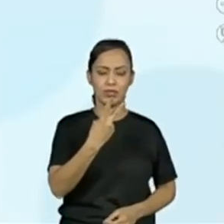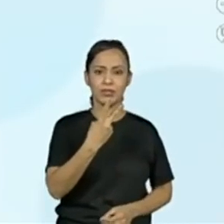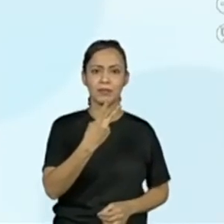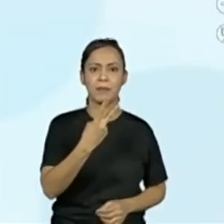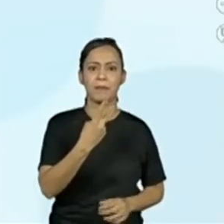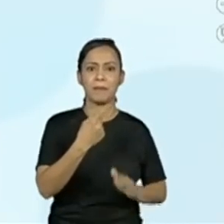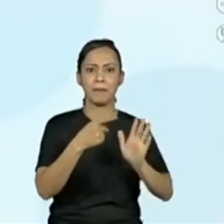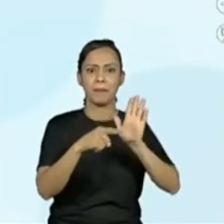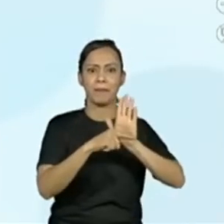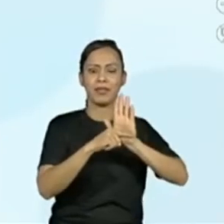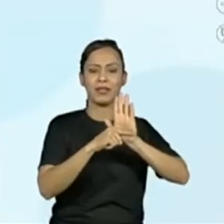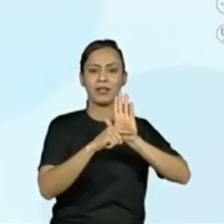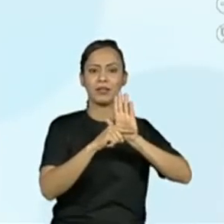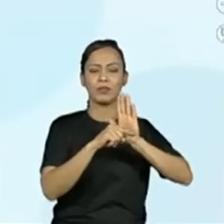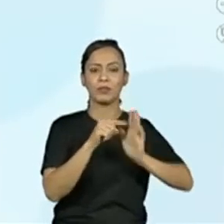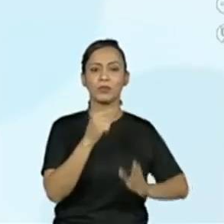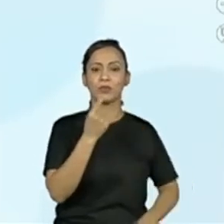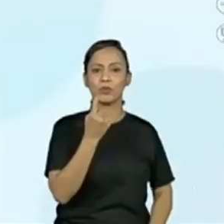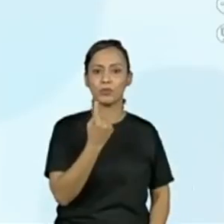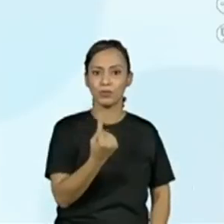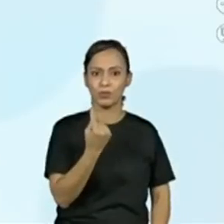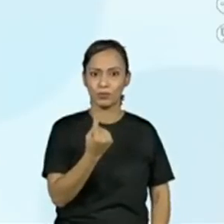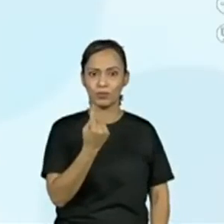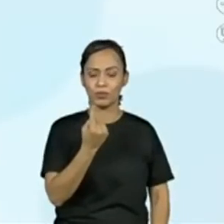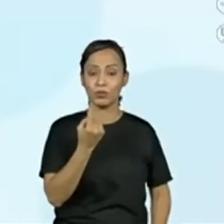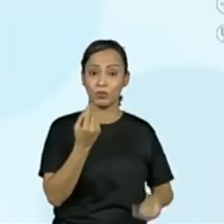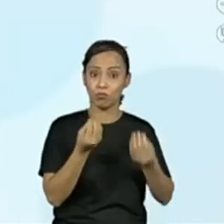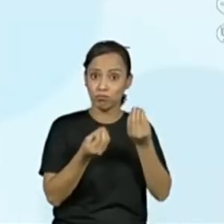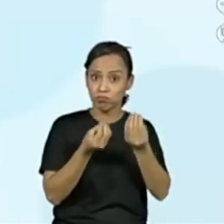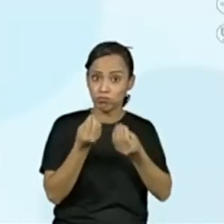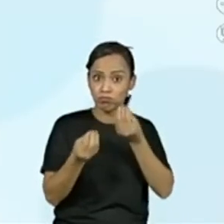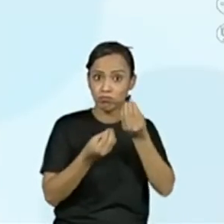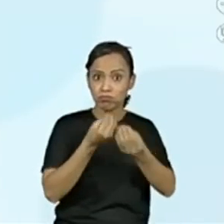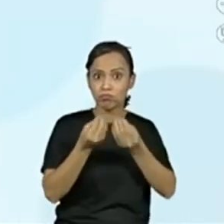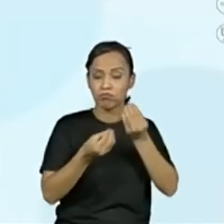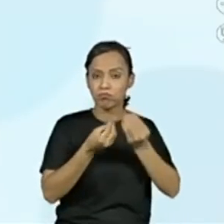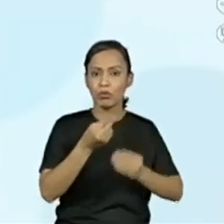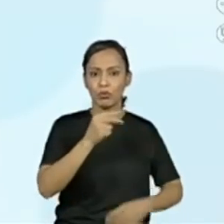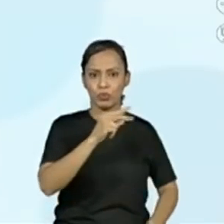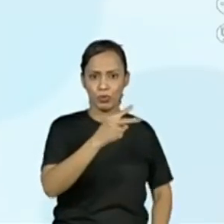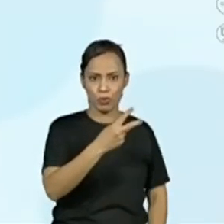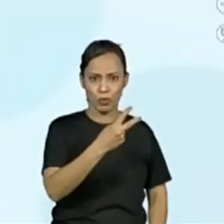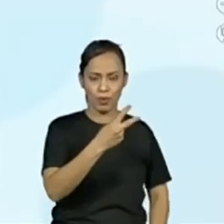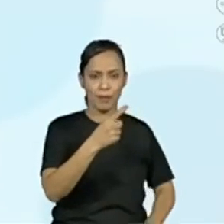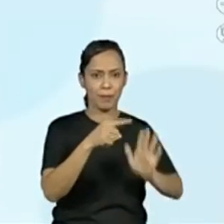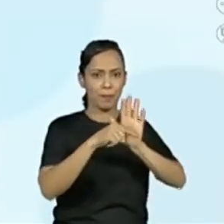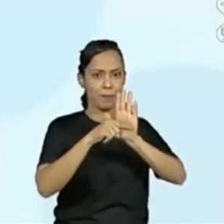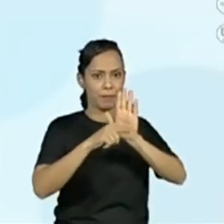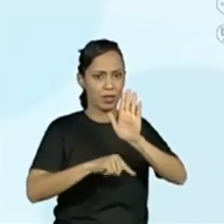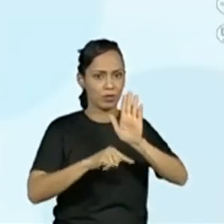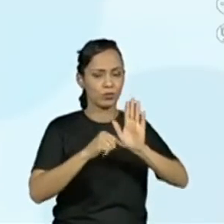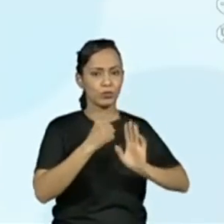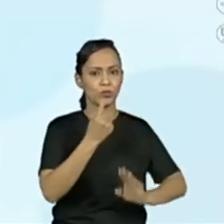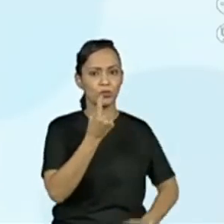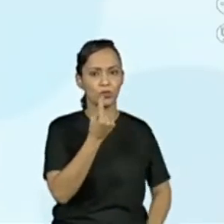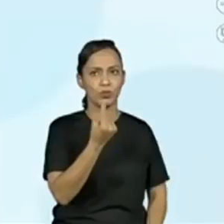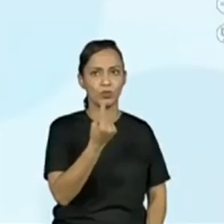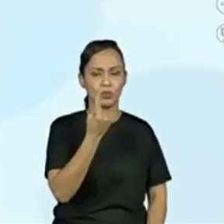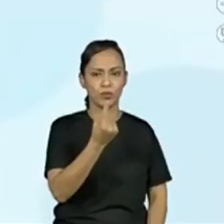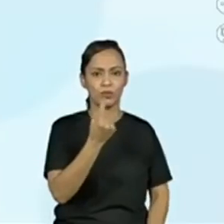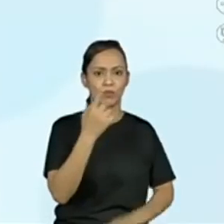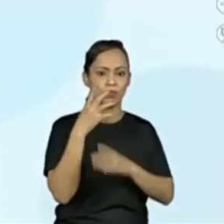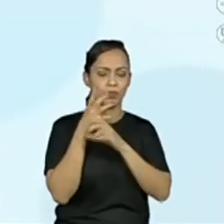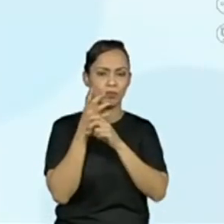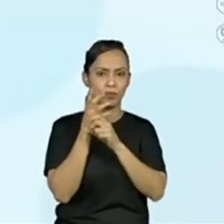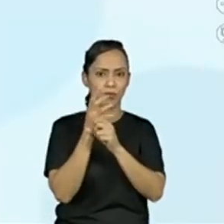seguindo a mesma lógica. Estamos subtraindo 1 e obtendo, então, o número anterior. Não é